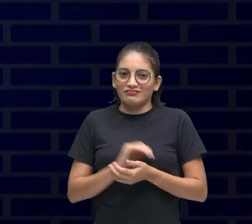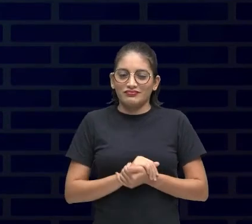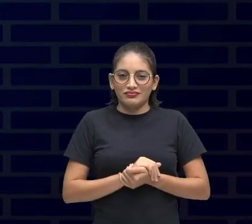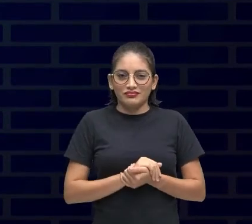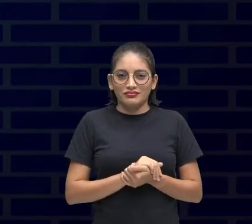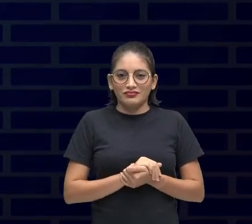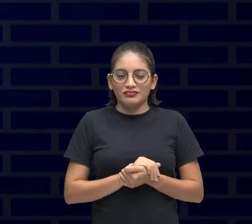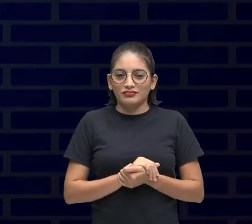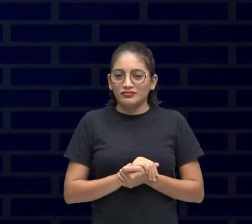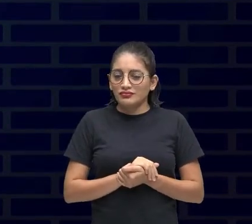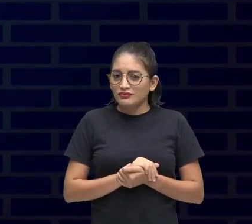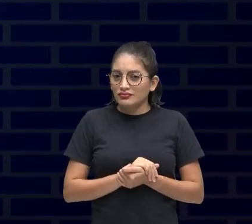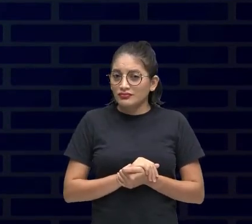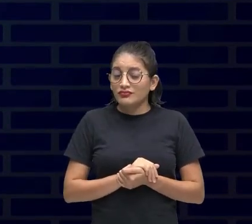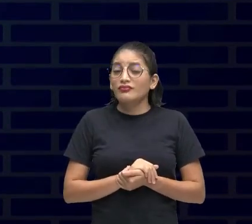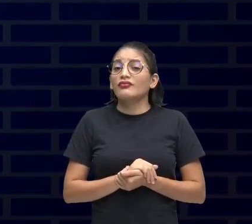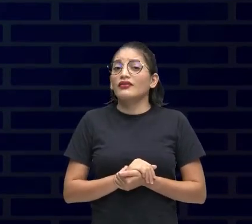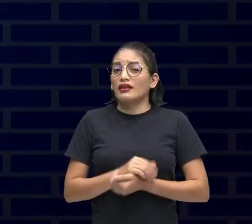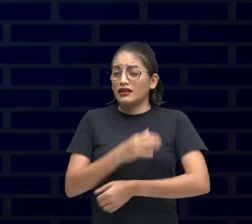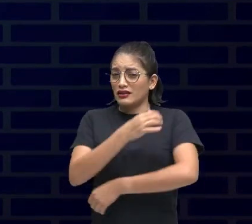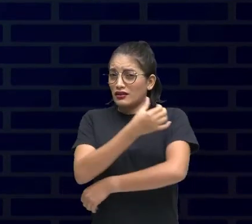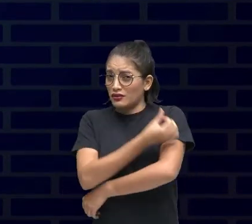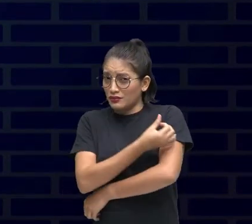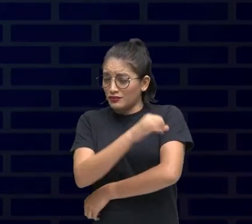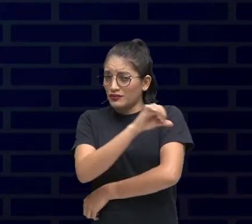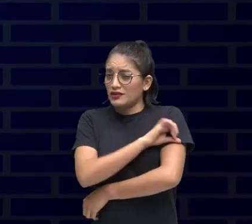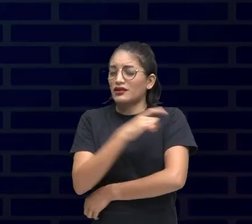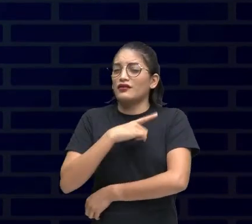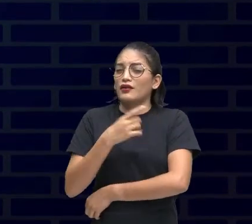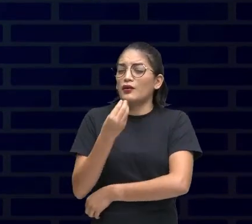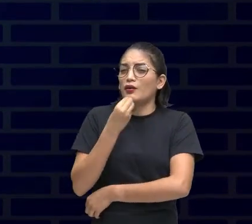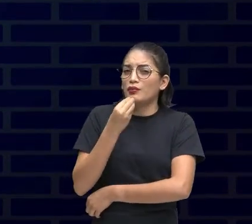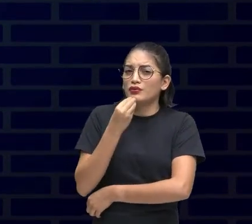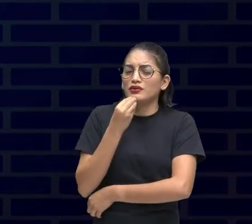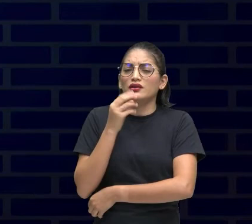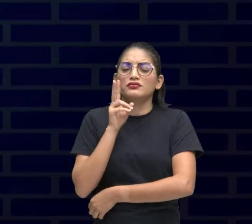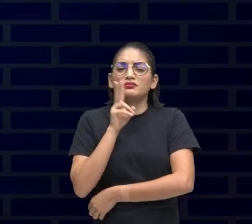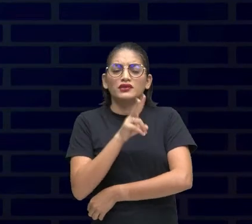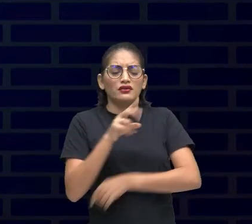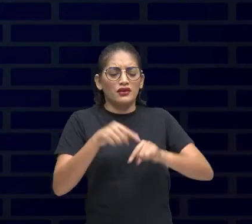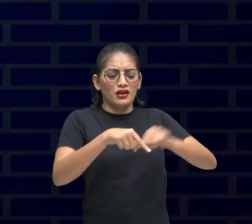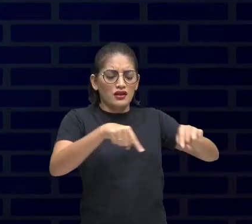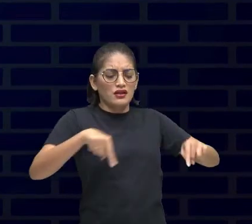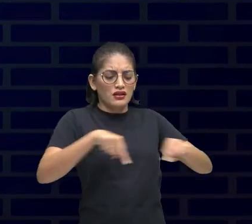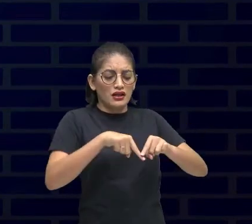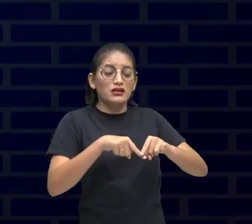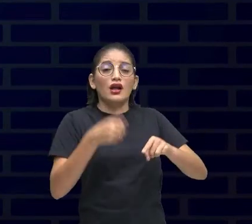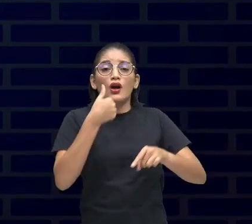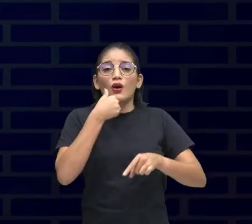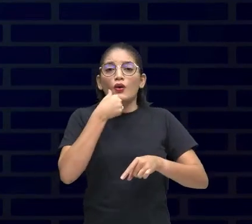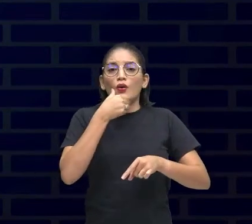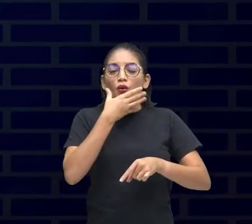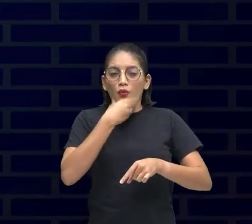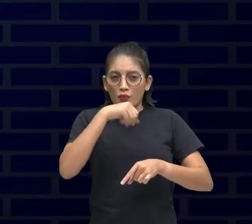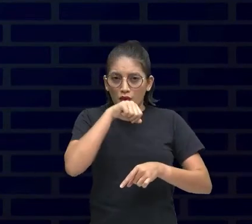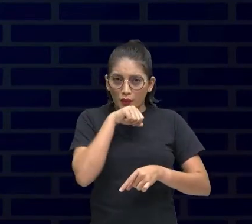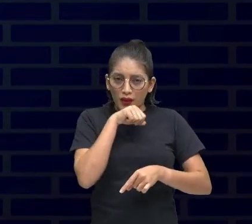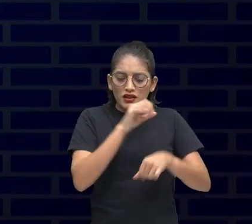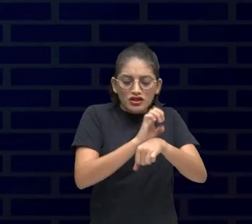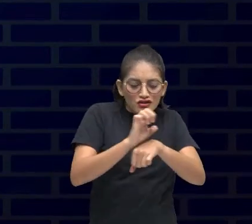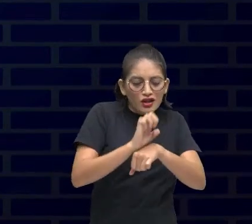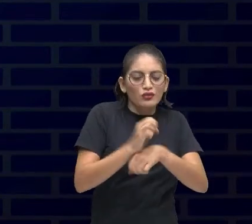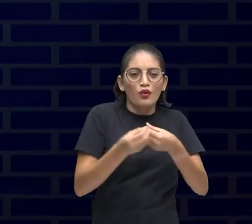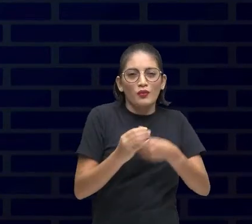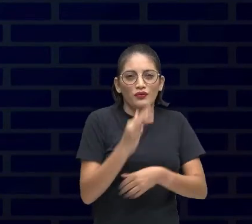No ensino fundamental, eu tive a oportunidade de presenciar na minha sala O meu pai estagiando como futuro professor de